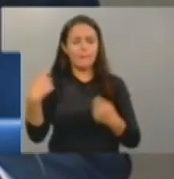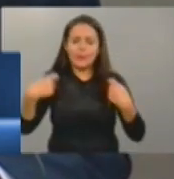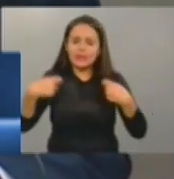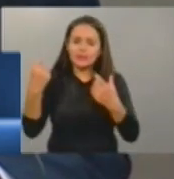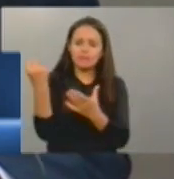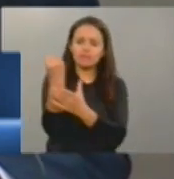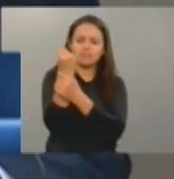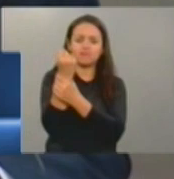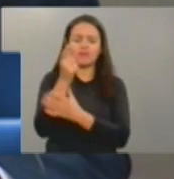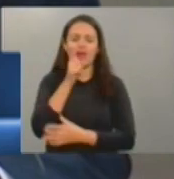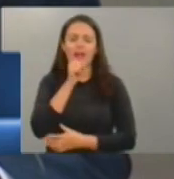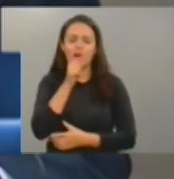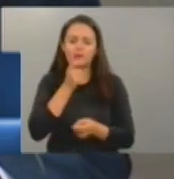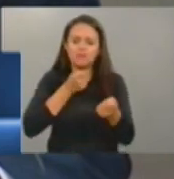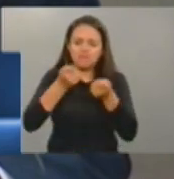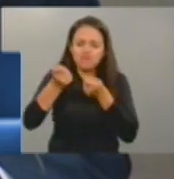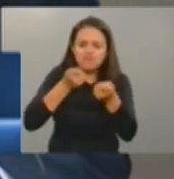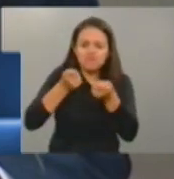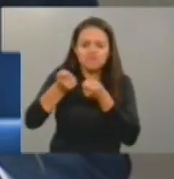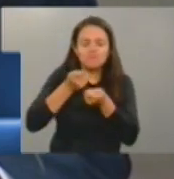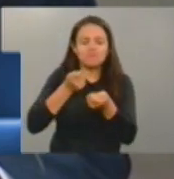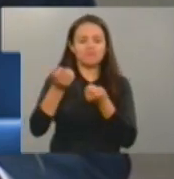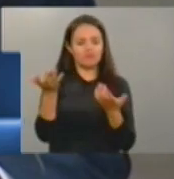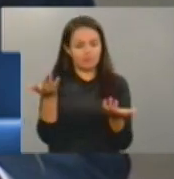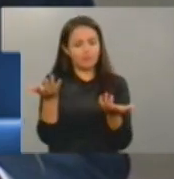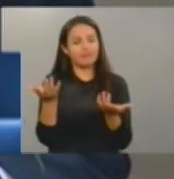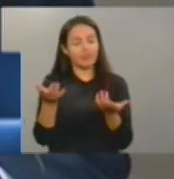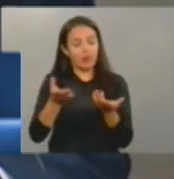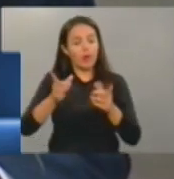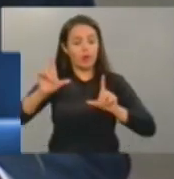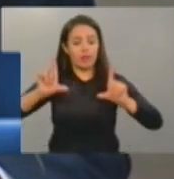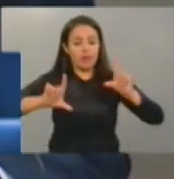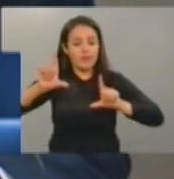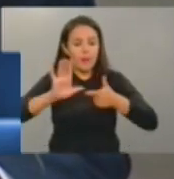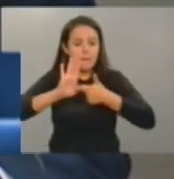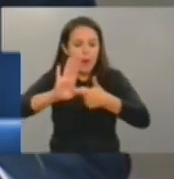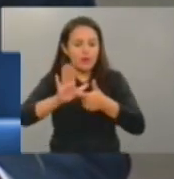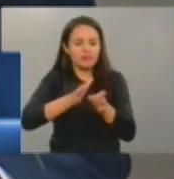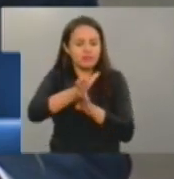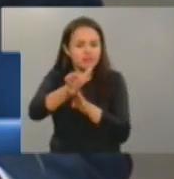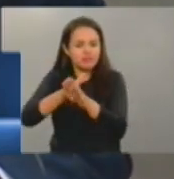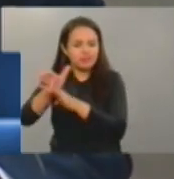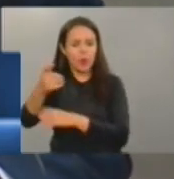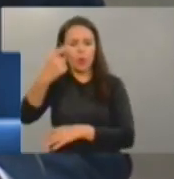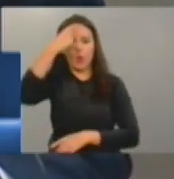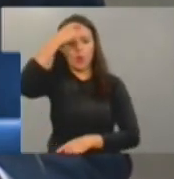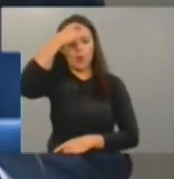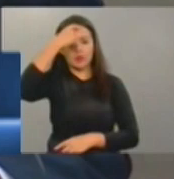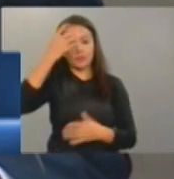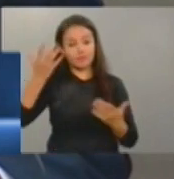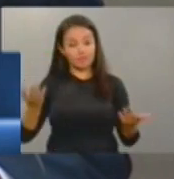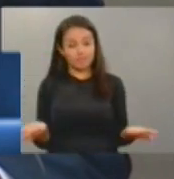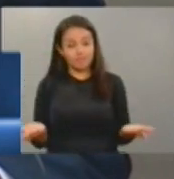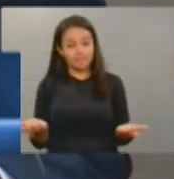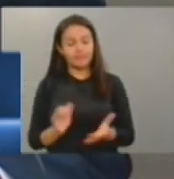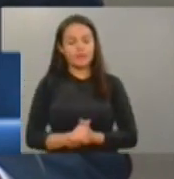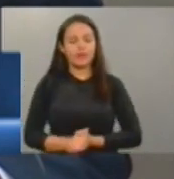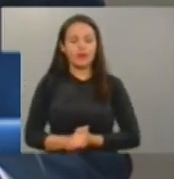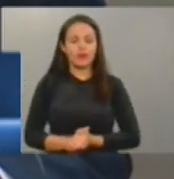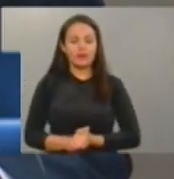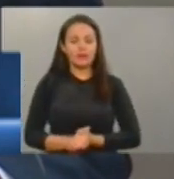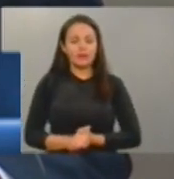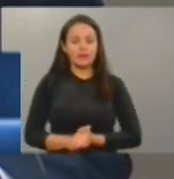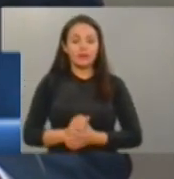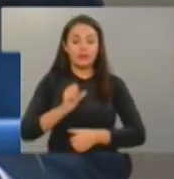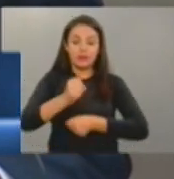da melhor maneira, porque logo, logo, próximo ano, se as